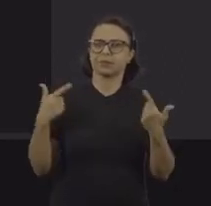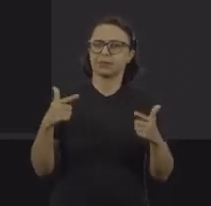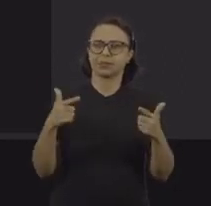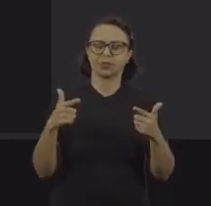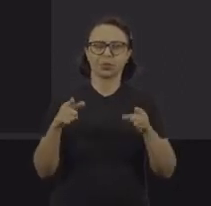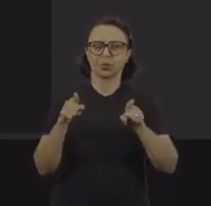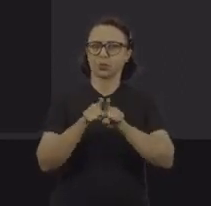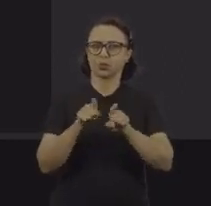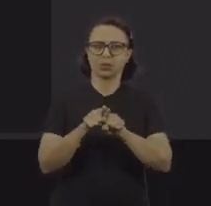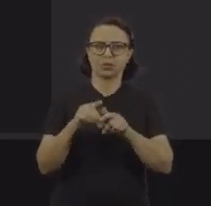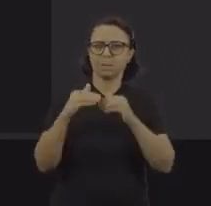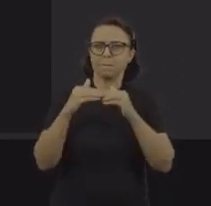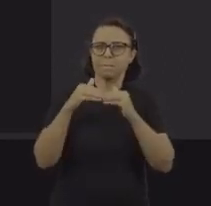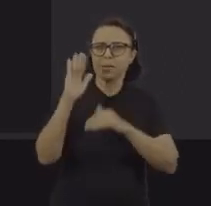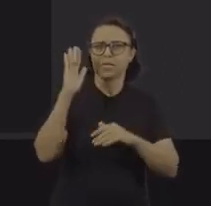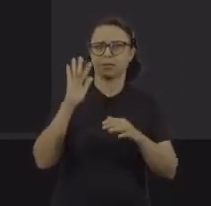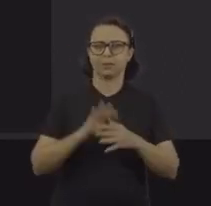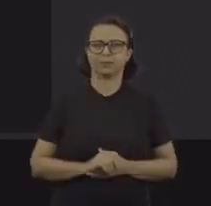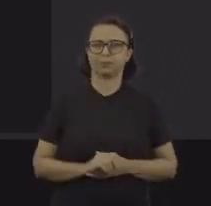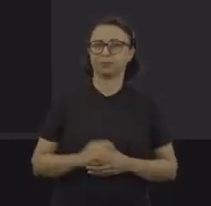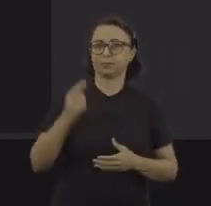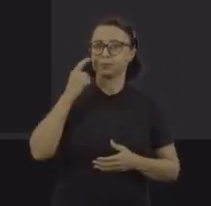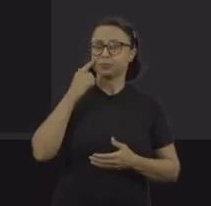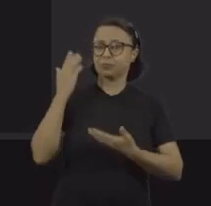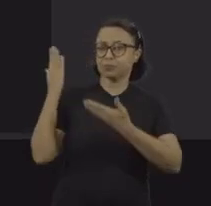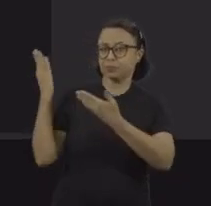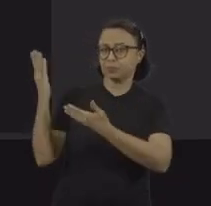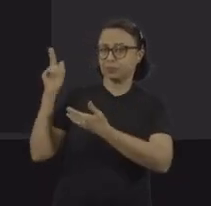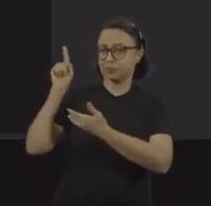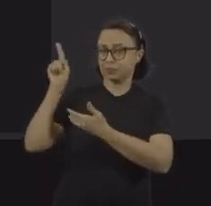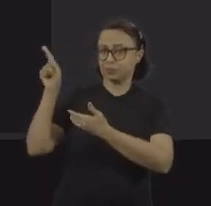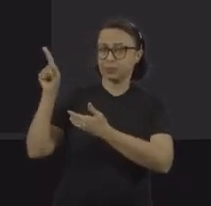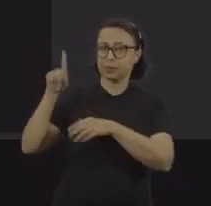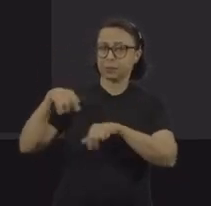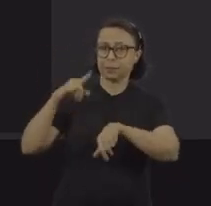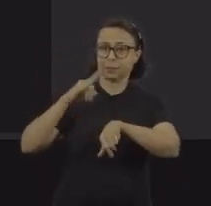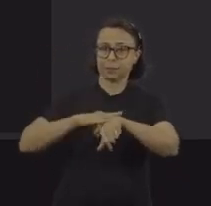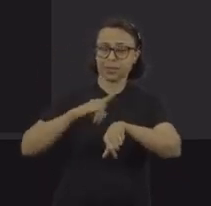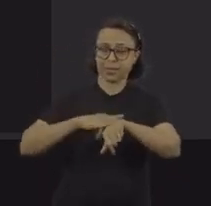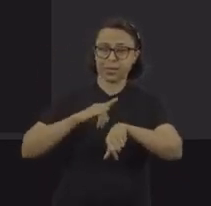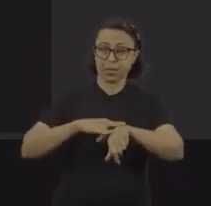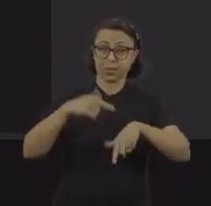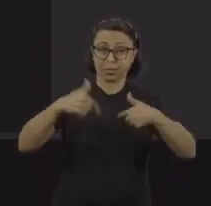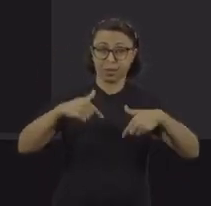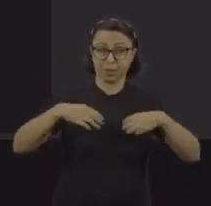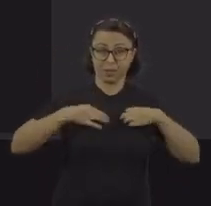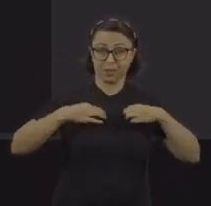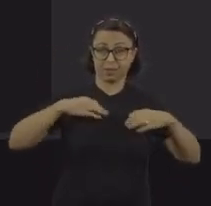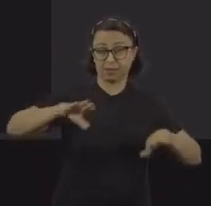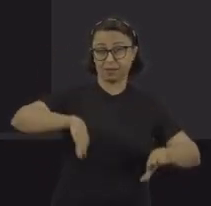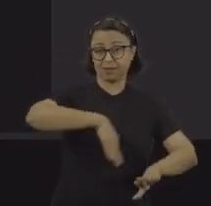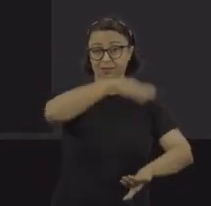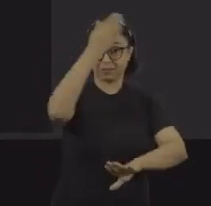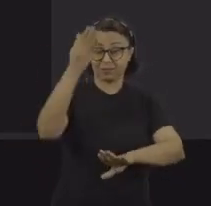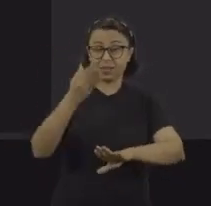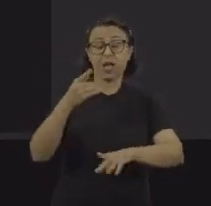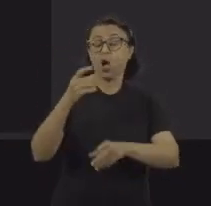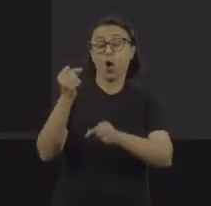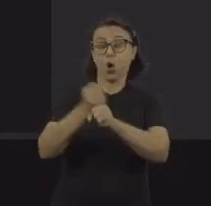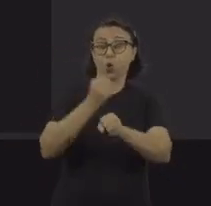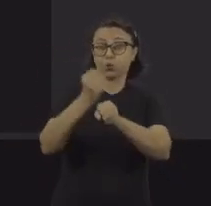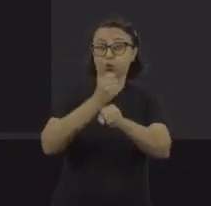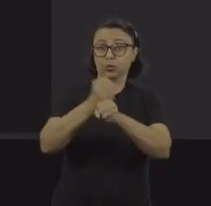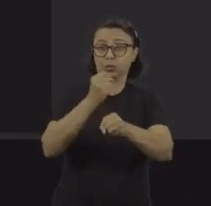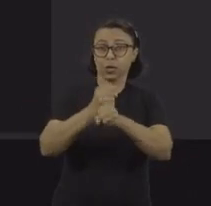zelando pelo mínimo de bem-estar. Esse aqui é o banheiro do trabalhador de uma construção civil, de uma obra